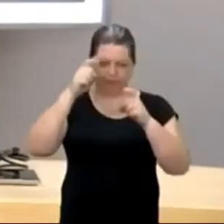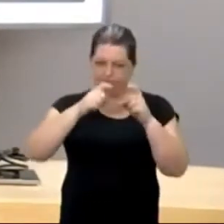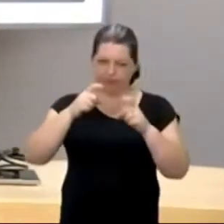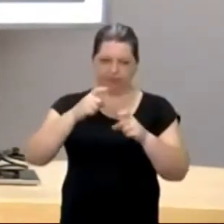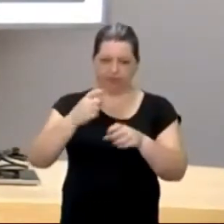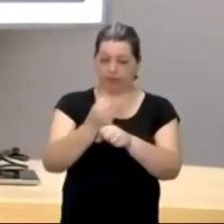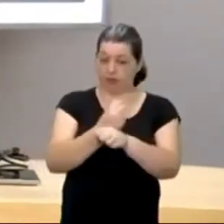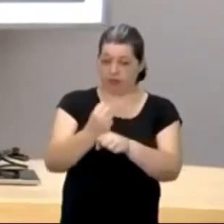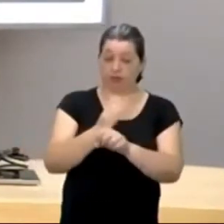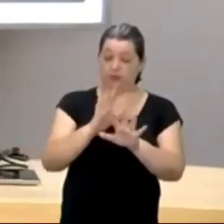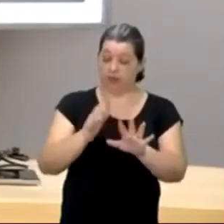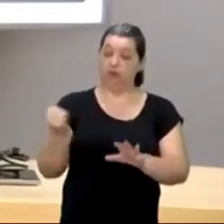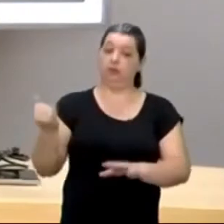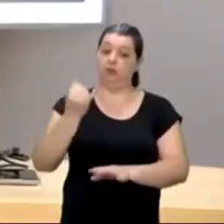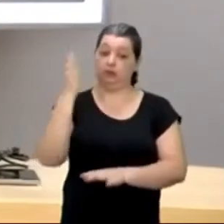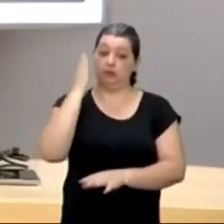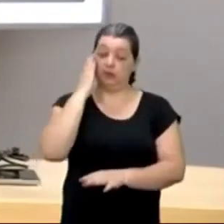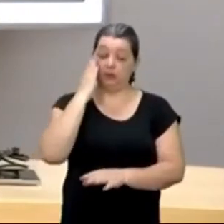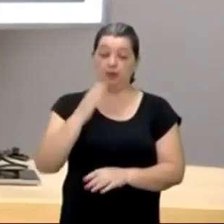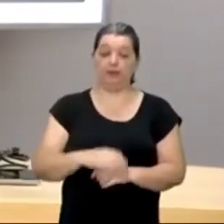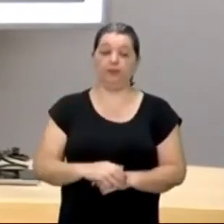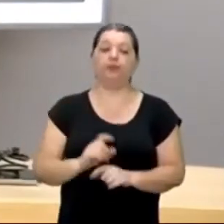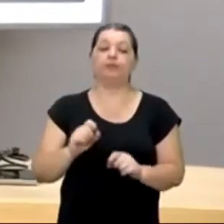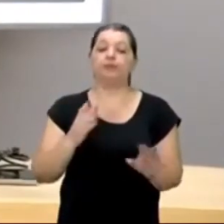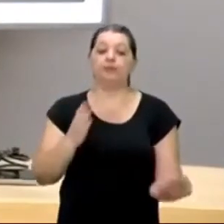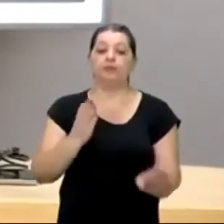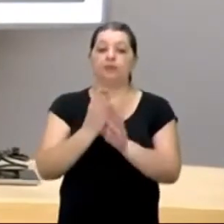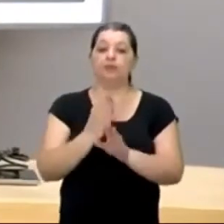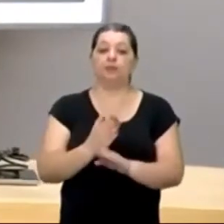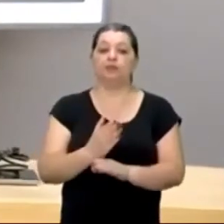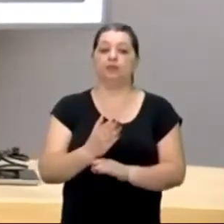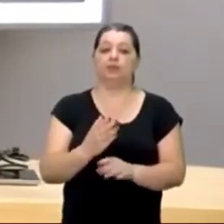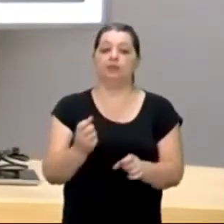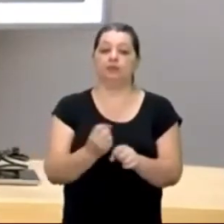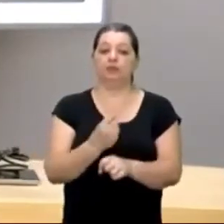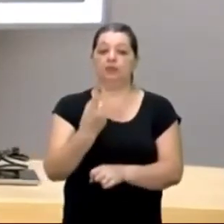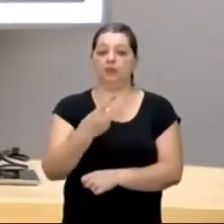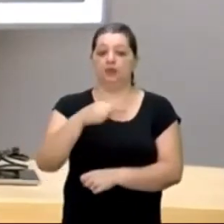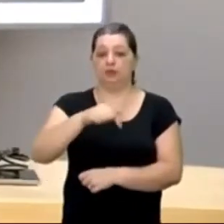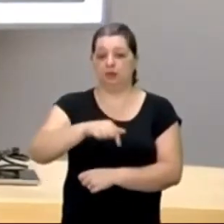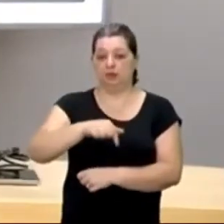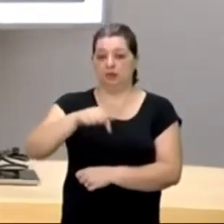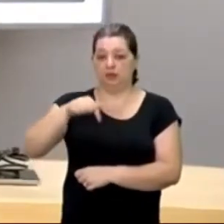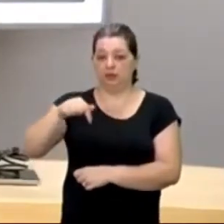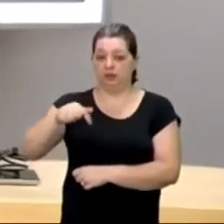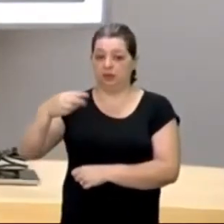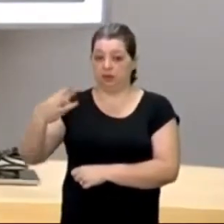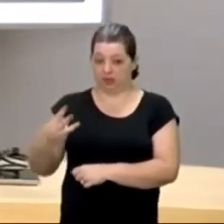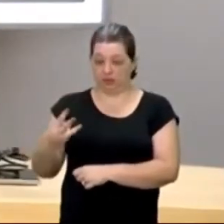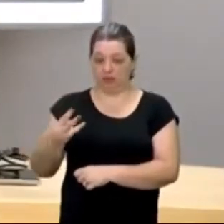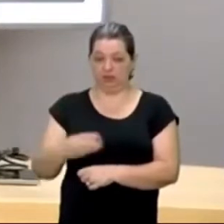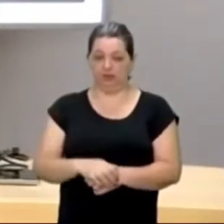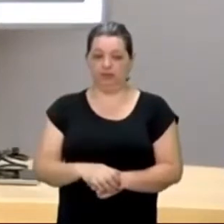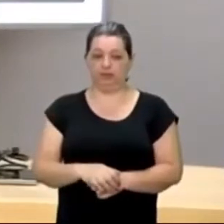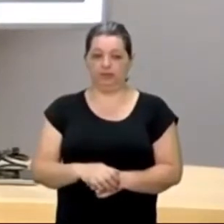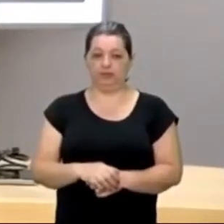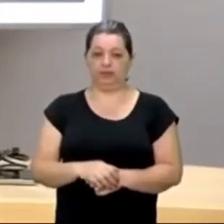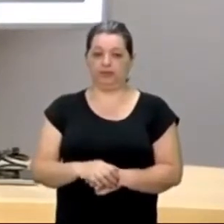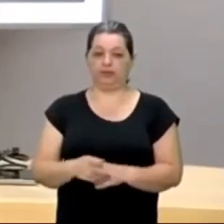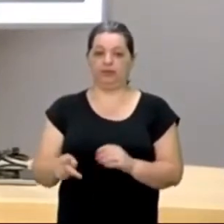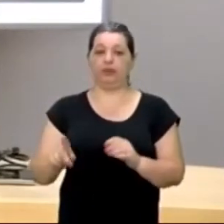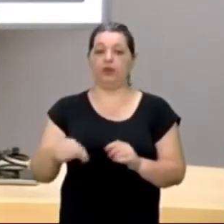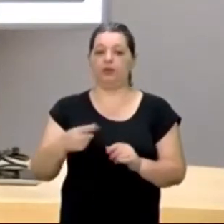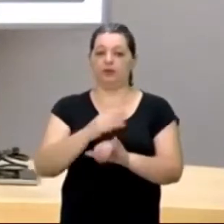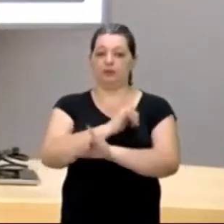não, tá? Mas é importante saber. Ela foi descoberta em 1773, e ela foi publicada,